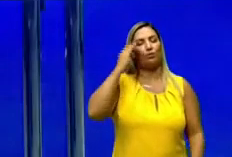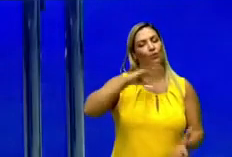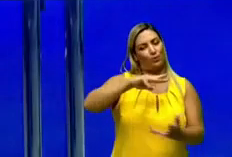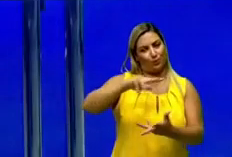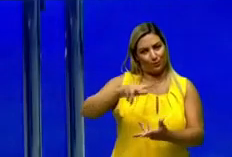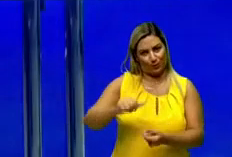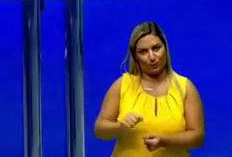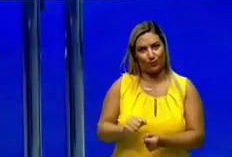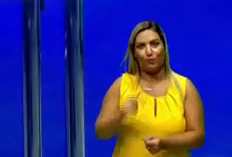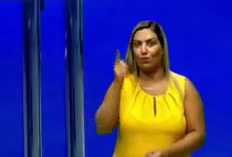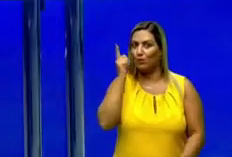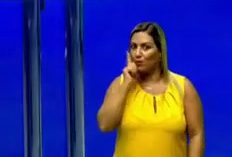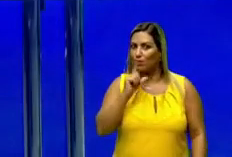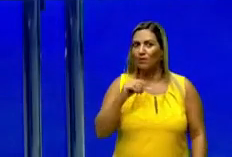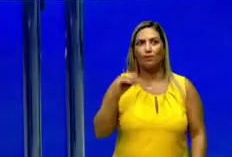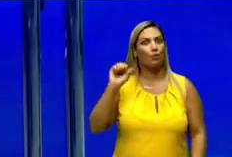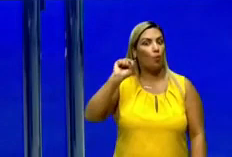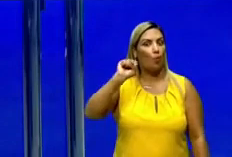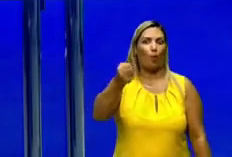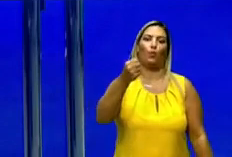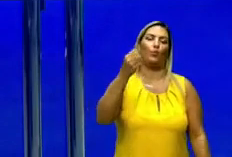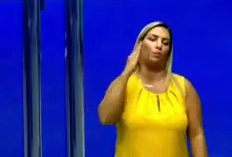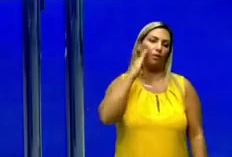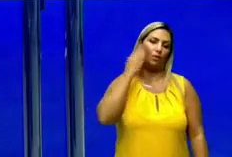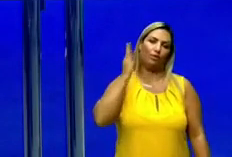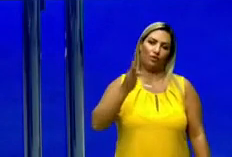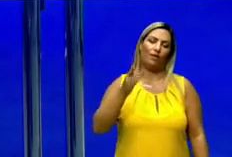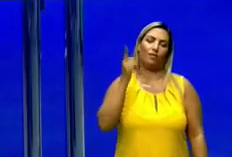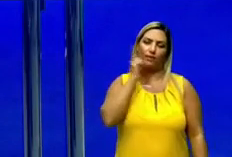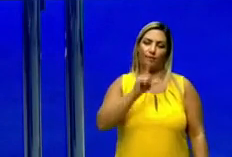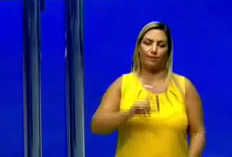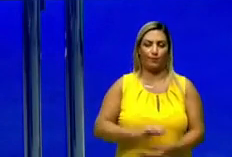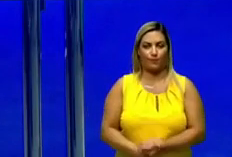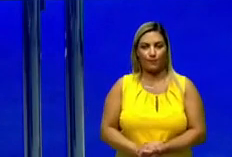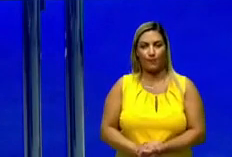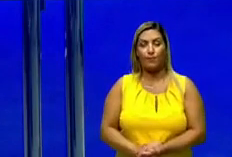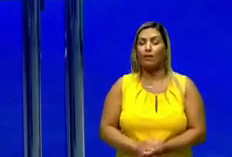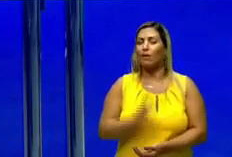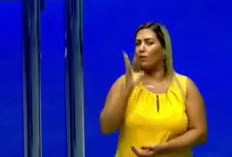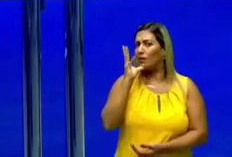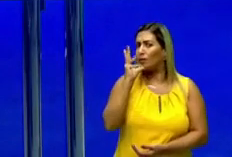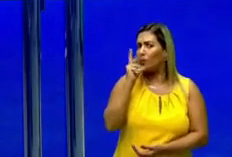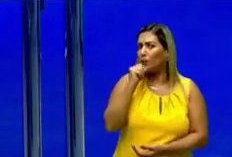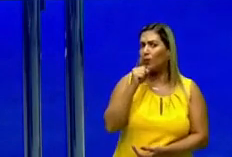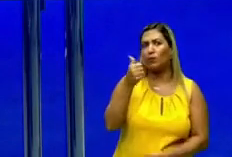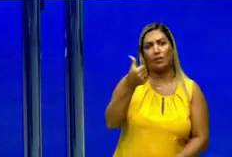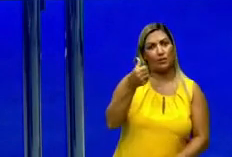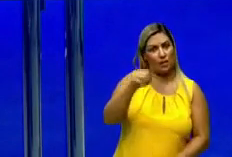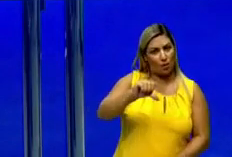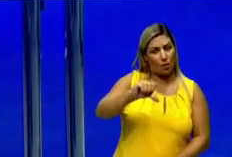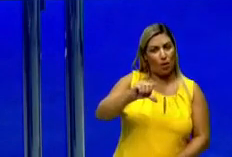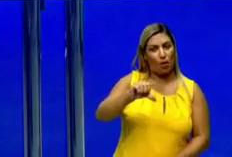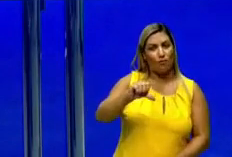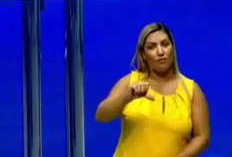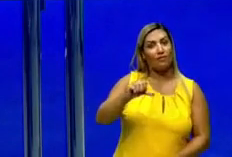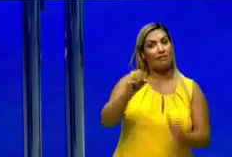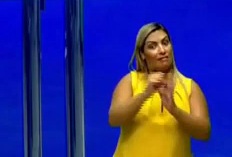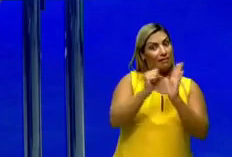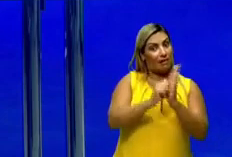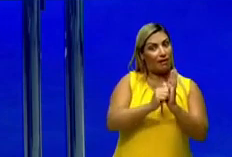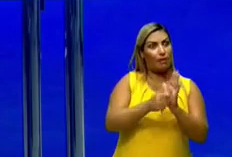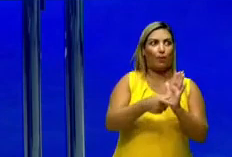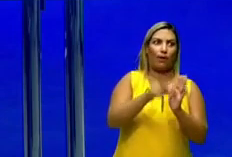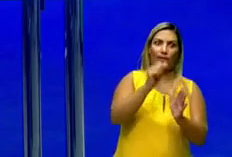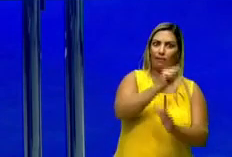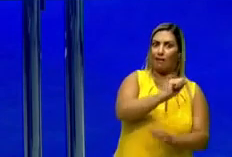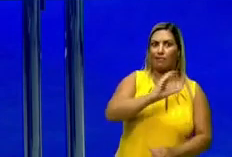Aliás, alcançando já os 8 bilhões. O que que acontece? Demorou ali 19 séculos, aliás, sem falar o antes